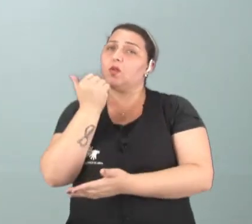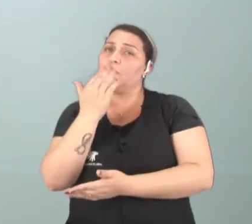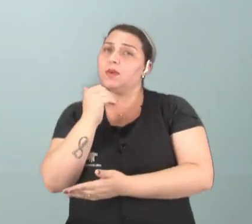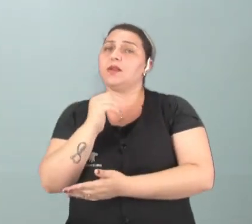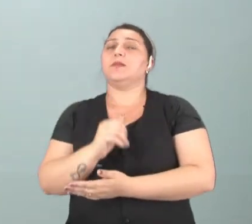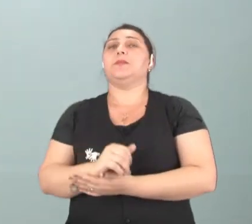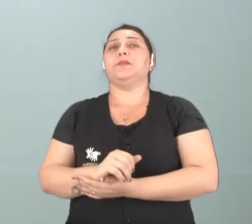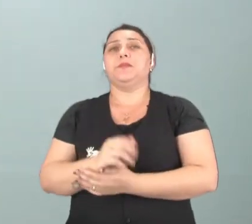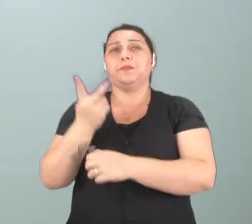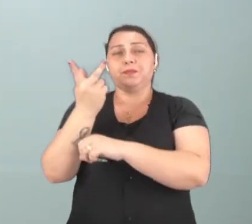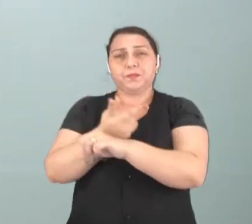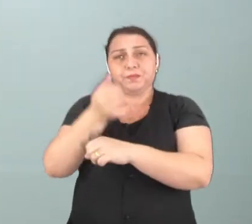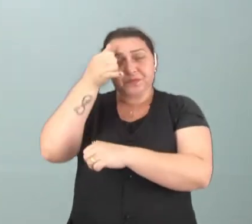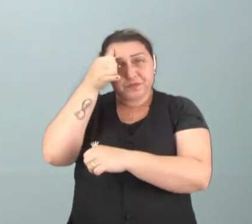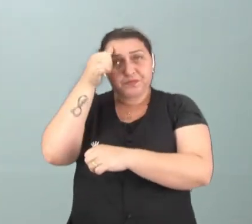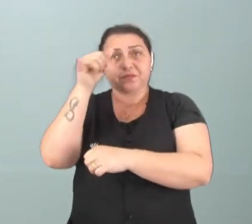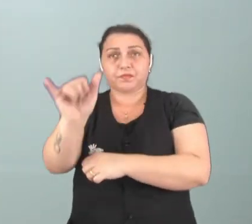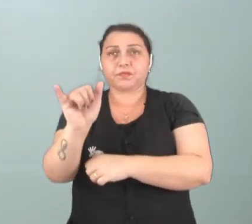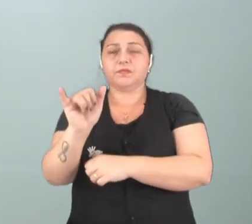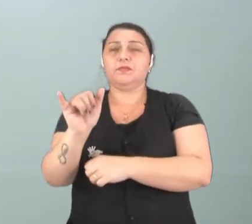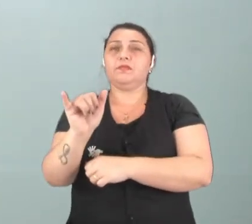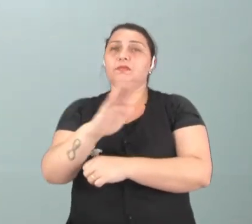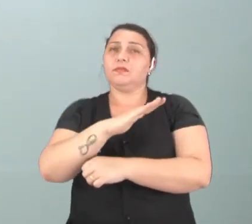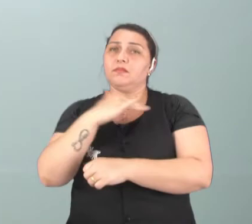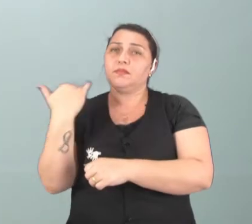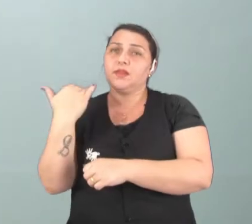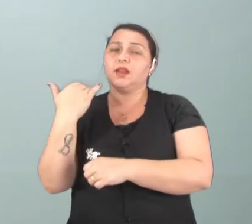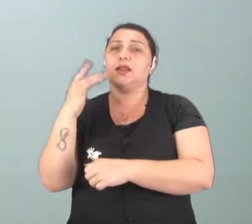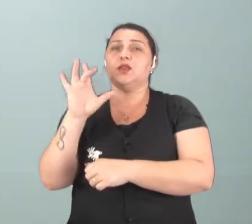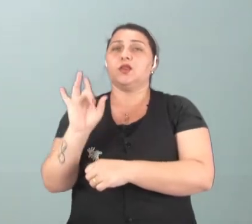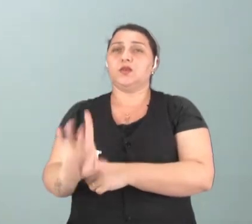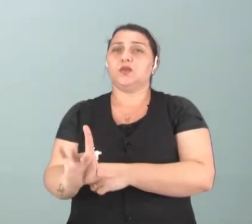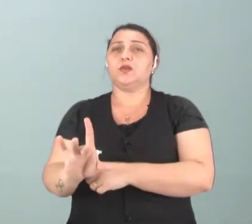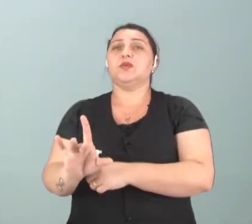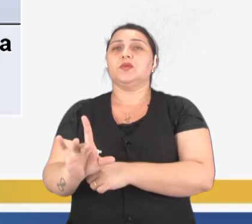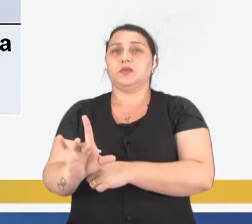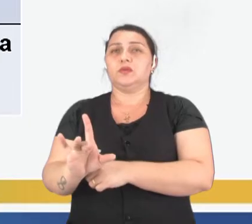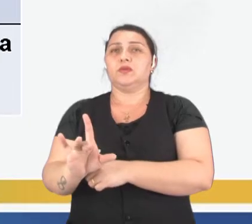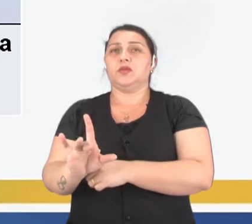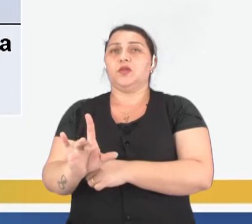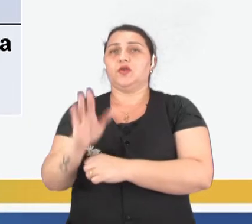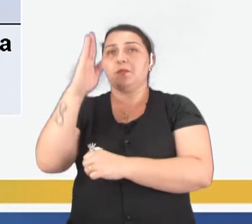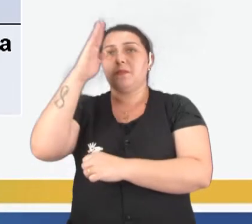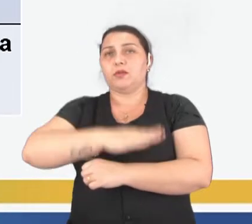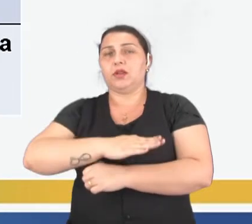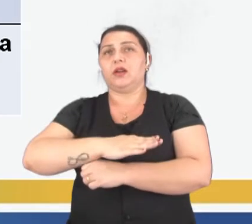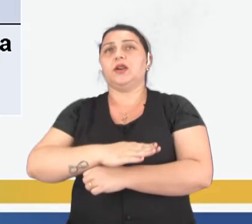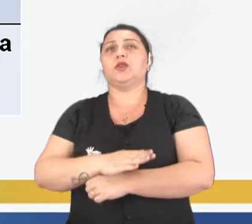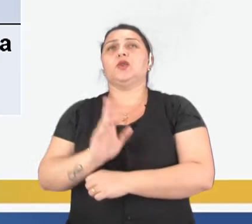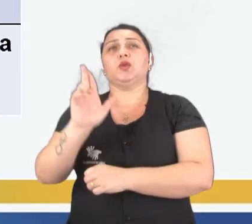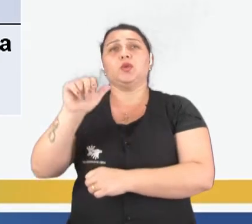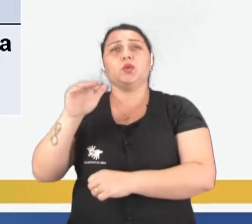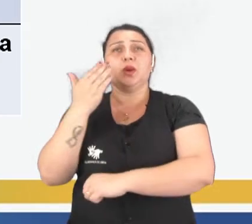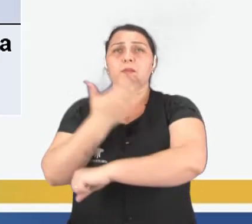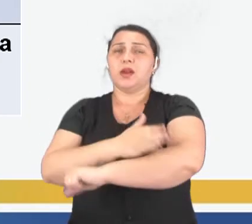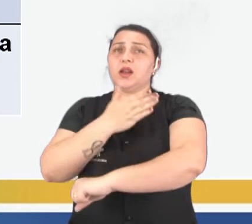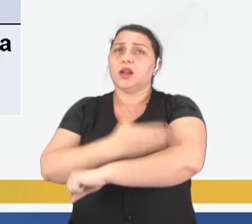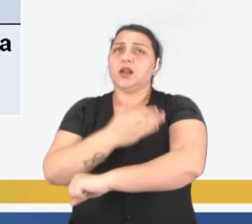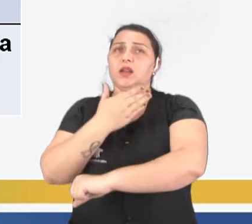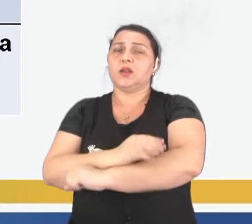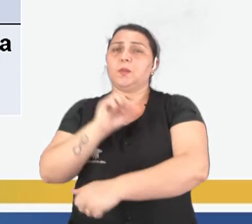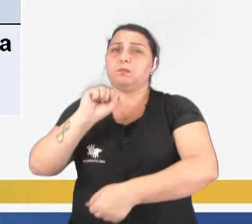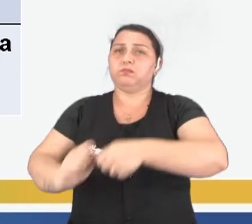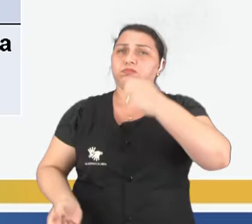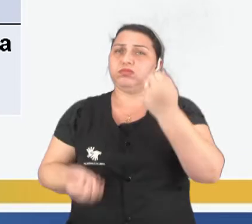o necessário, procurar evitar, matar de forma predatória, né? Nunca pratique nenhum tipo de